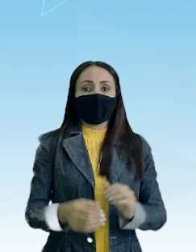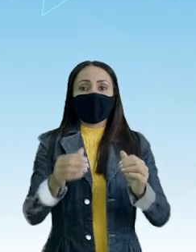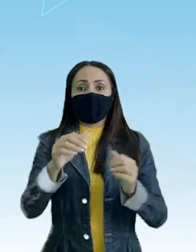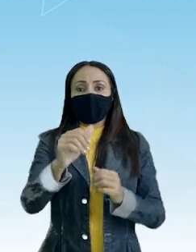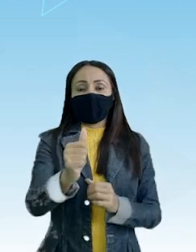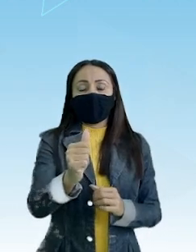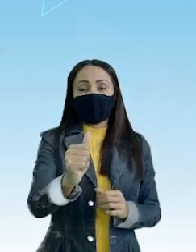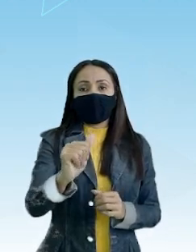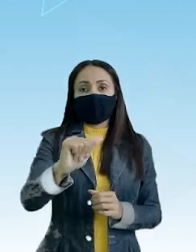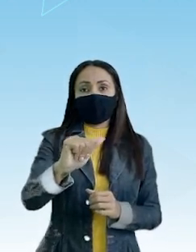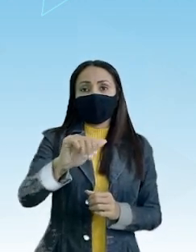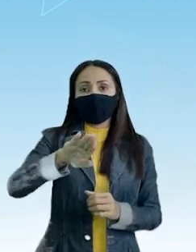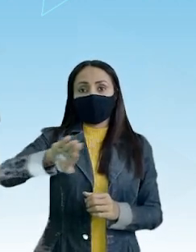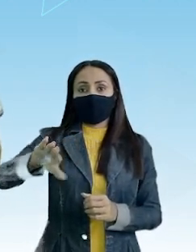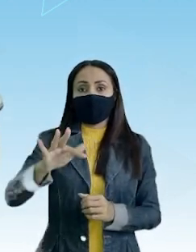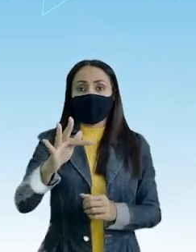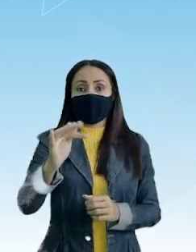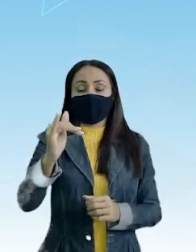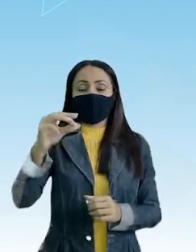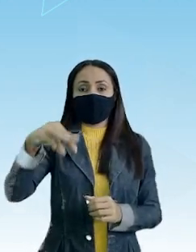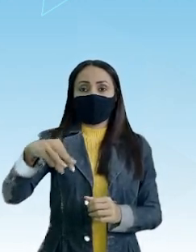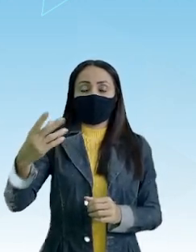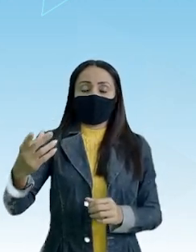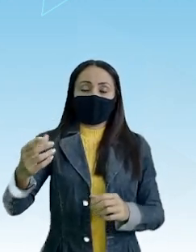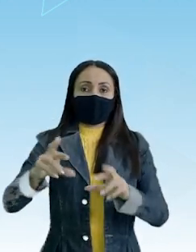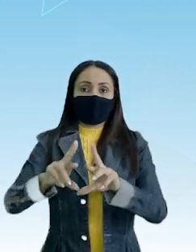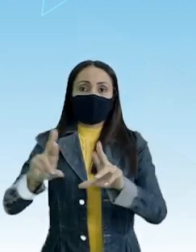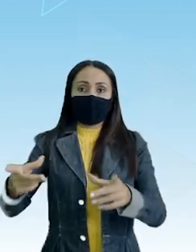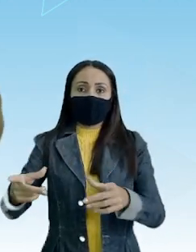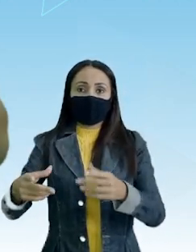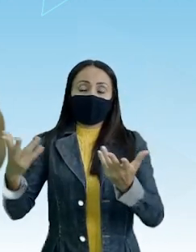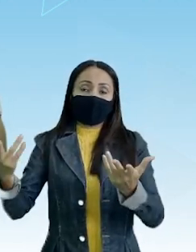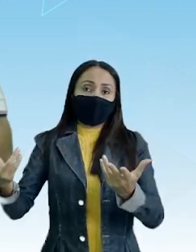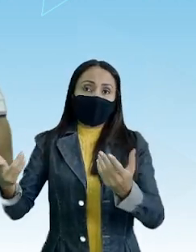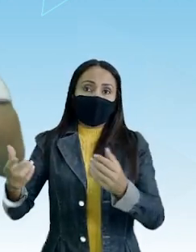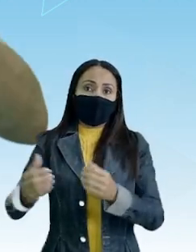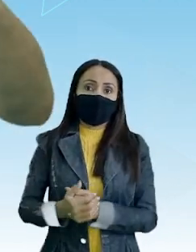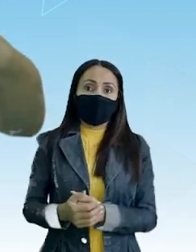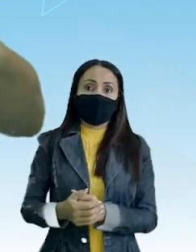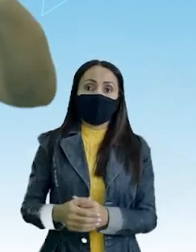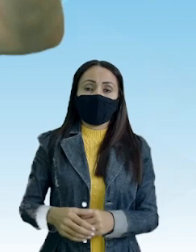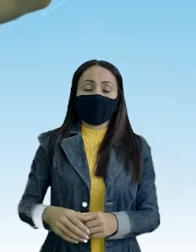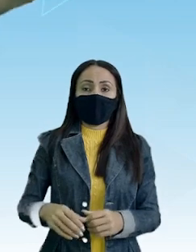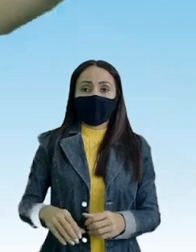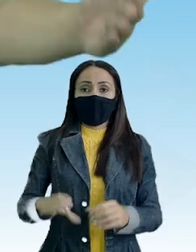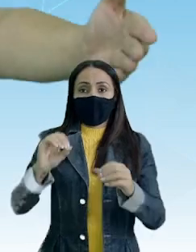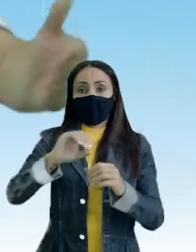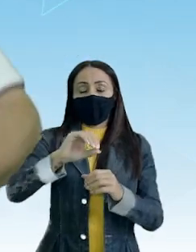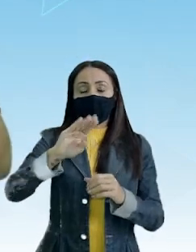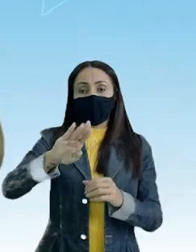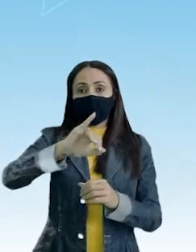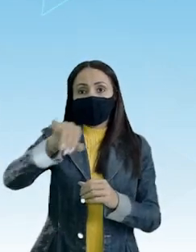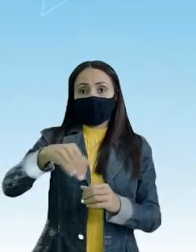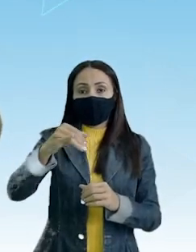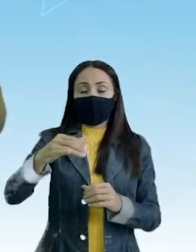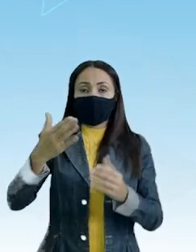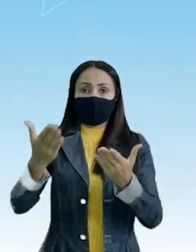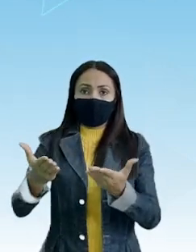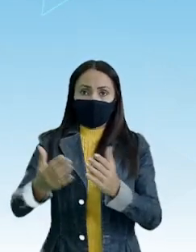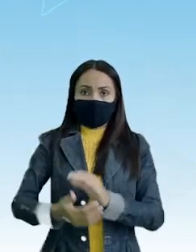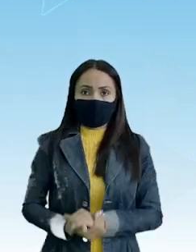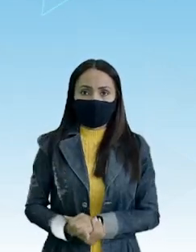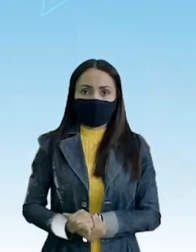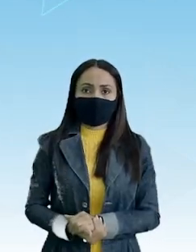separado É um objetivo Por exemplo Separado Estudo Afim de passar Esse afim de